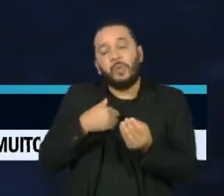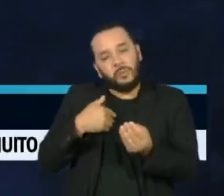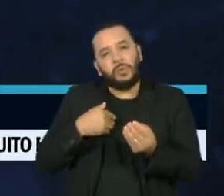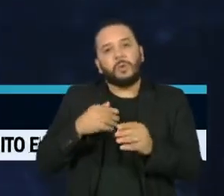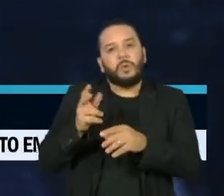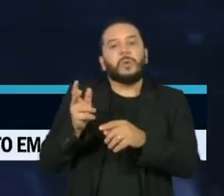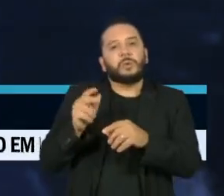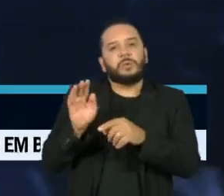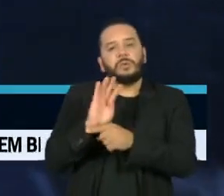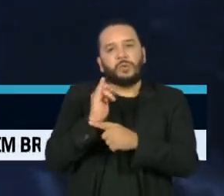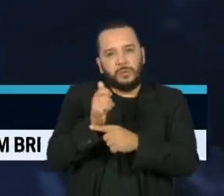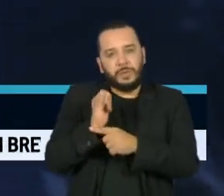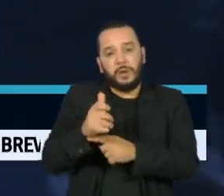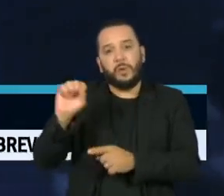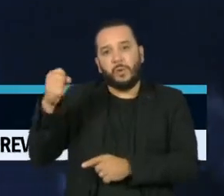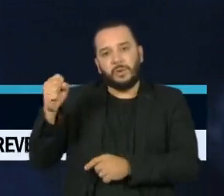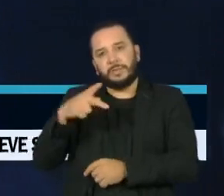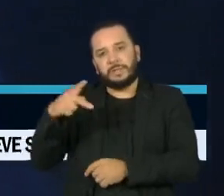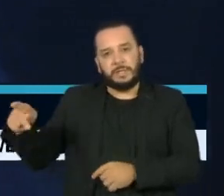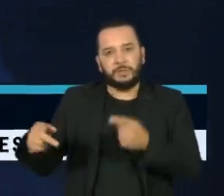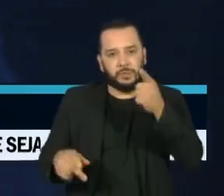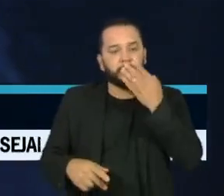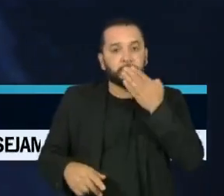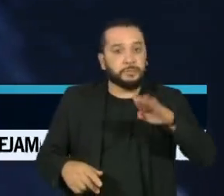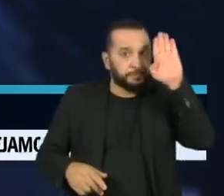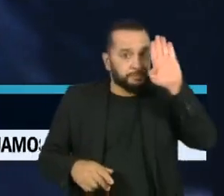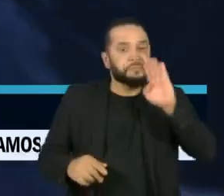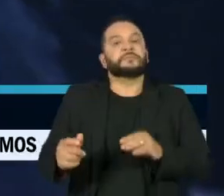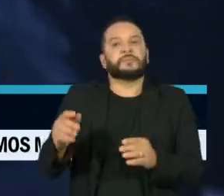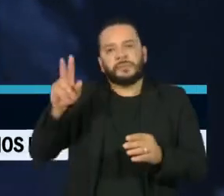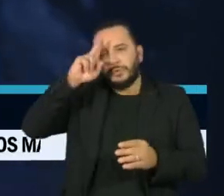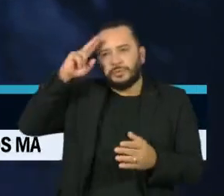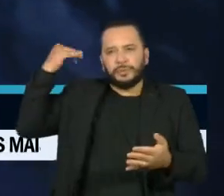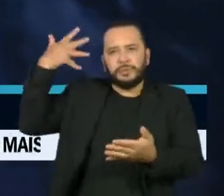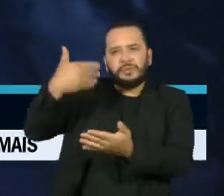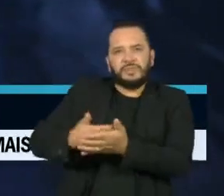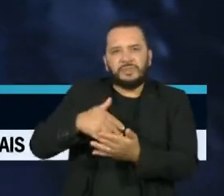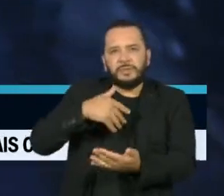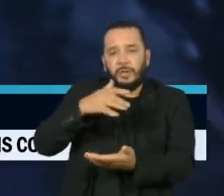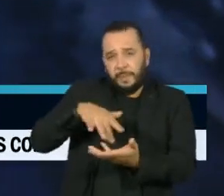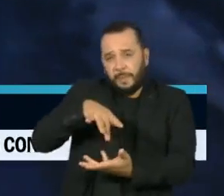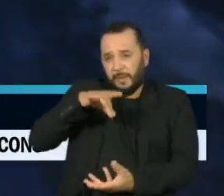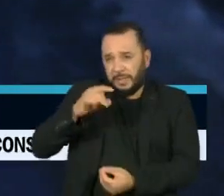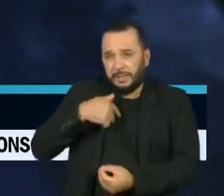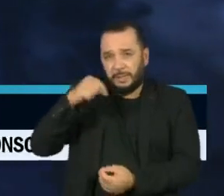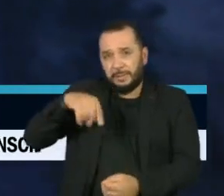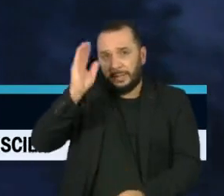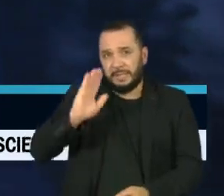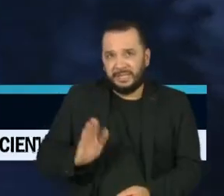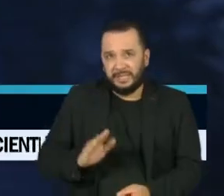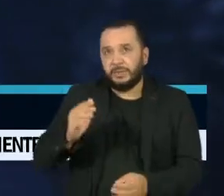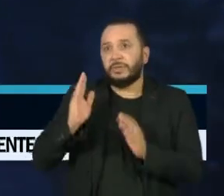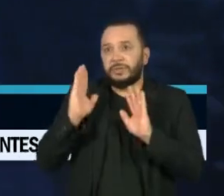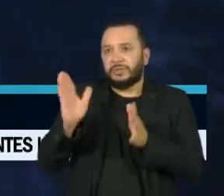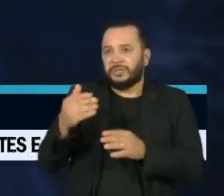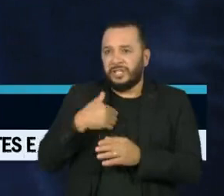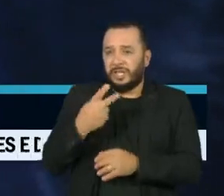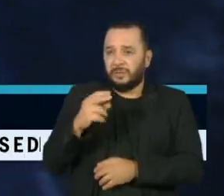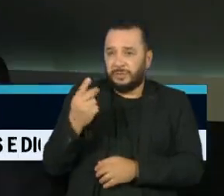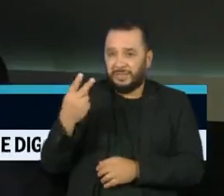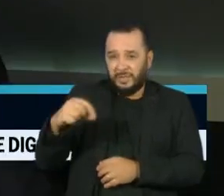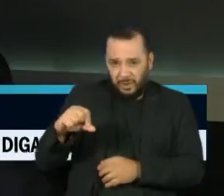a história de um tempo presente. O filme recapitula a trajetória da democracia brasileira desde as diretas já até 2019.